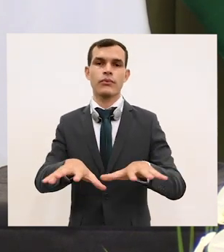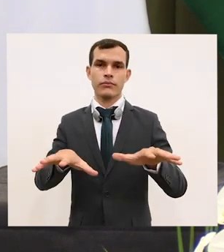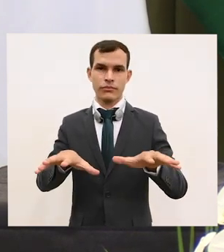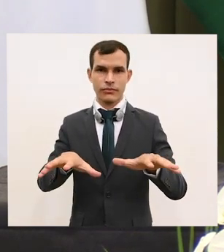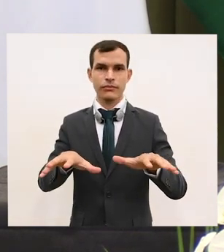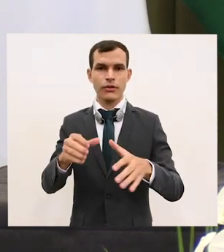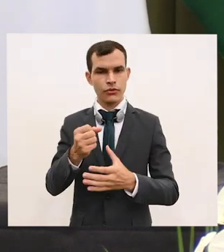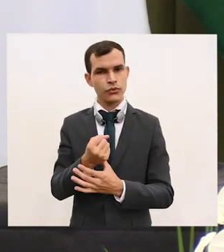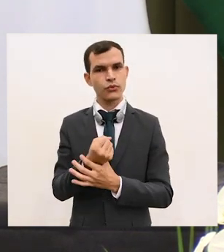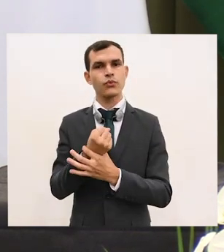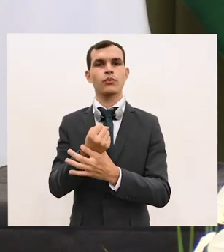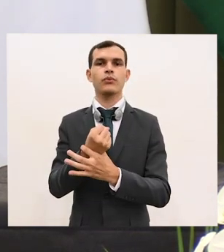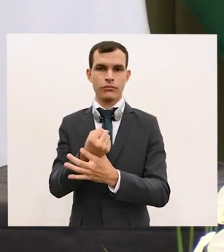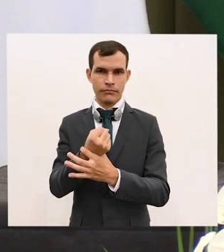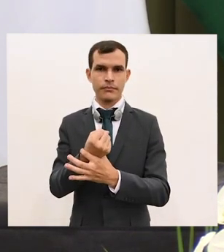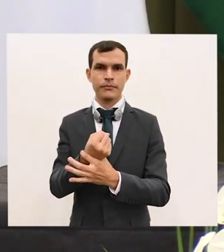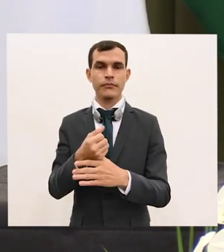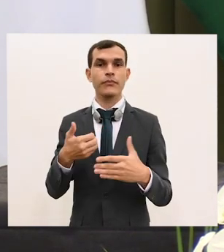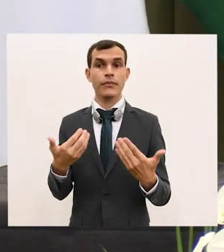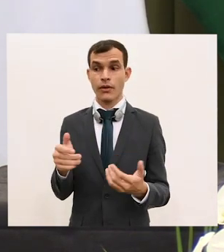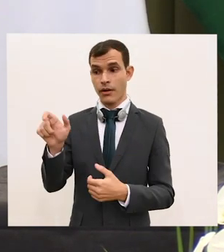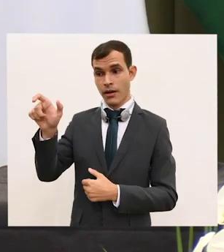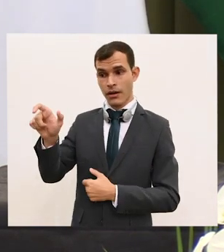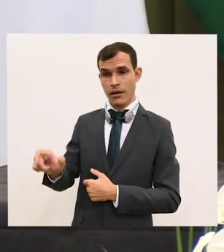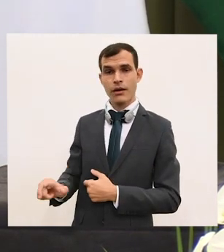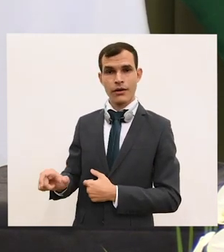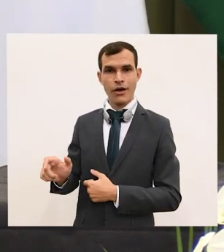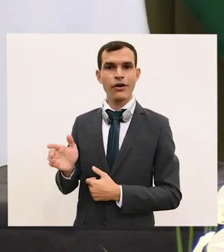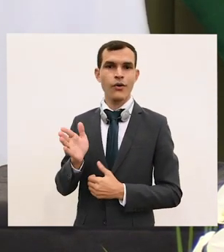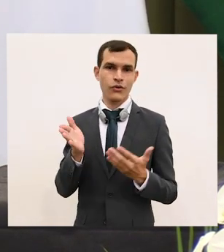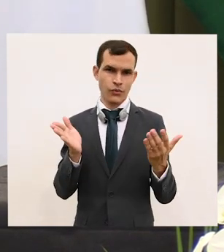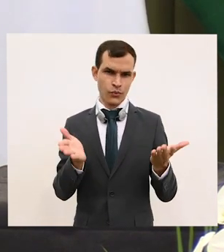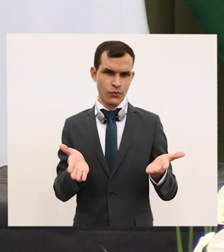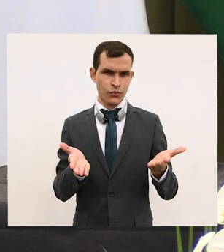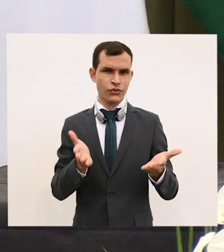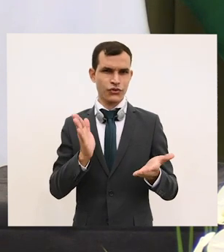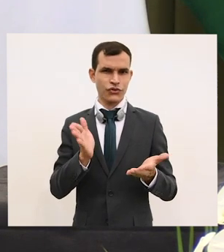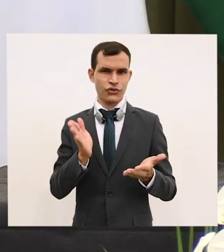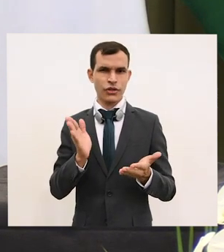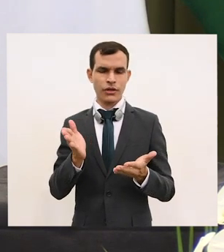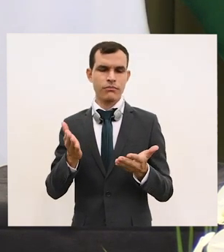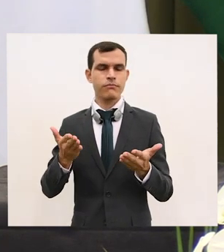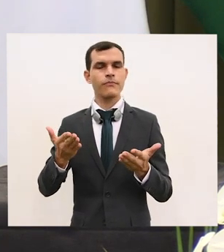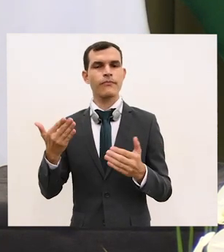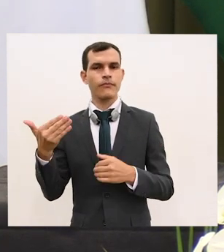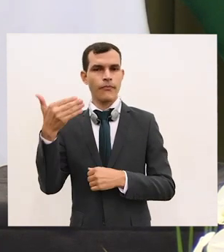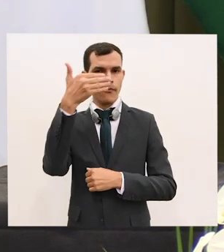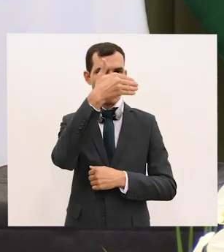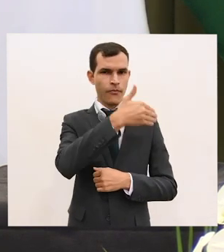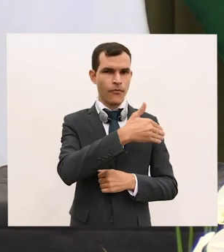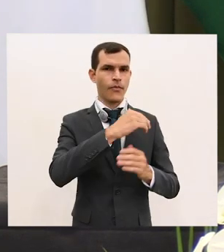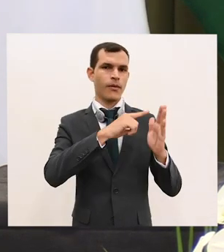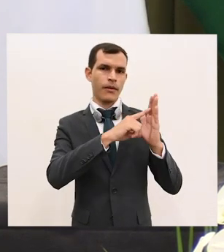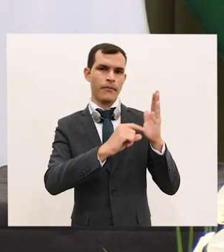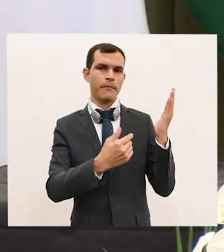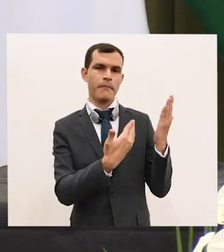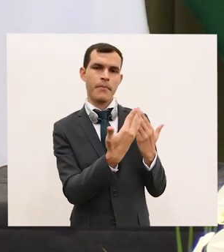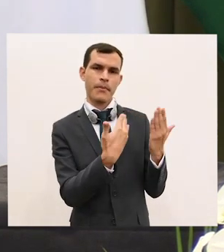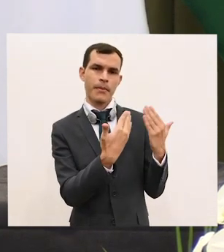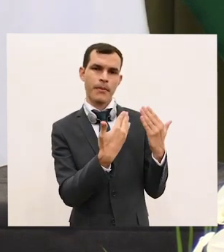conversa que a doutora Nigozi teve hoje com o presidente Jair Bolsonaro no Palácio Planalto, o presidente dizia que o Brasil pode